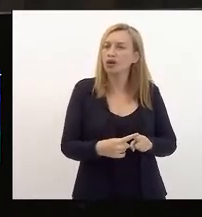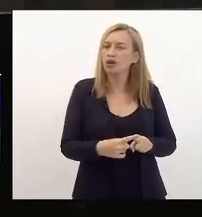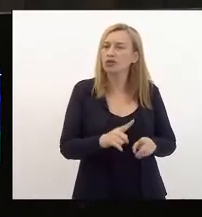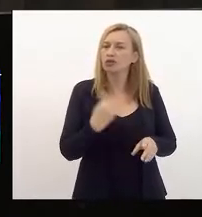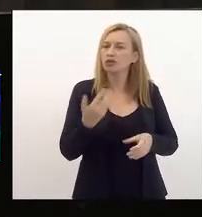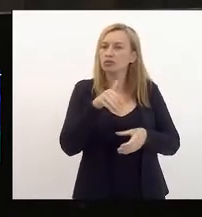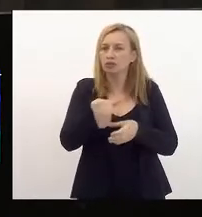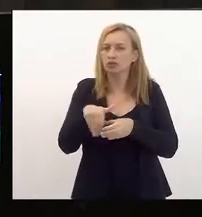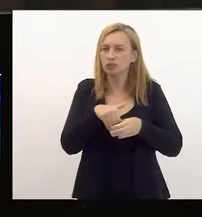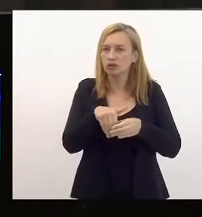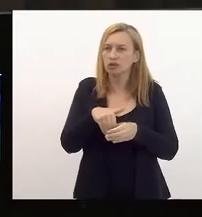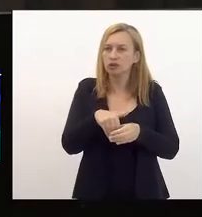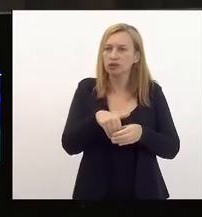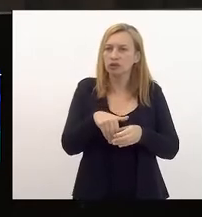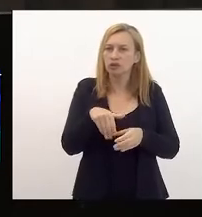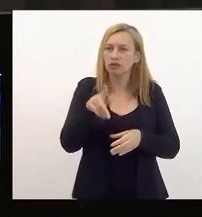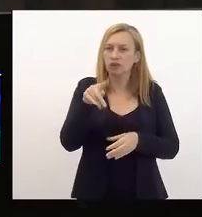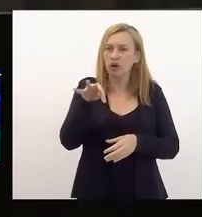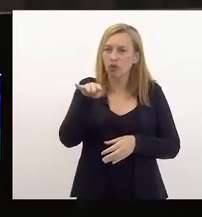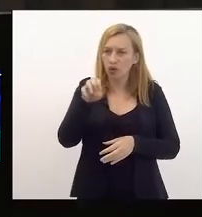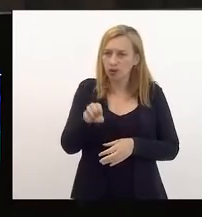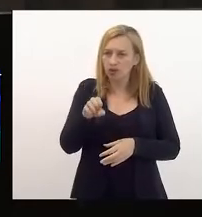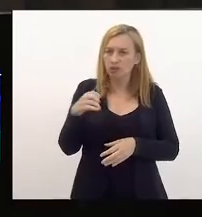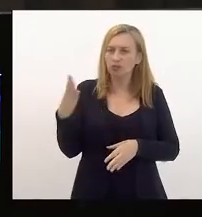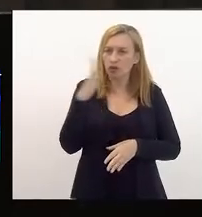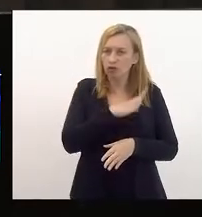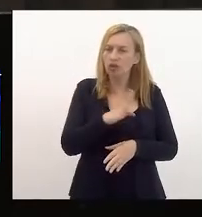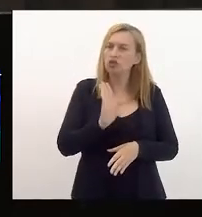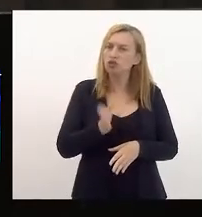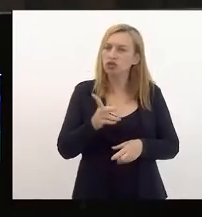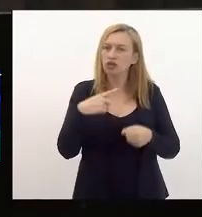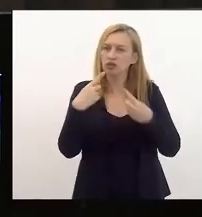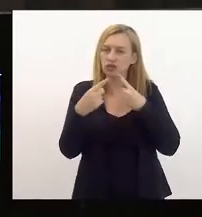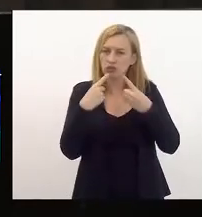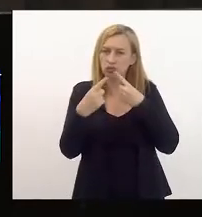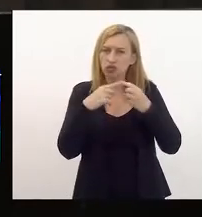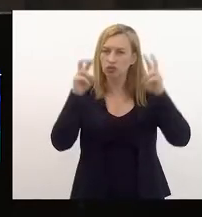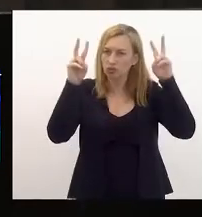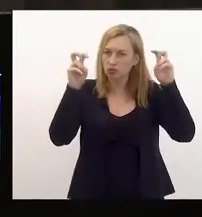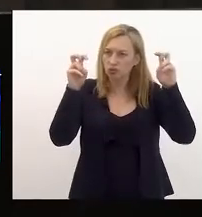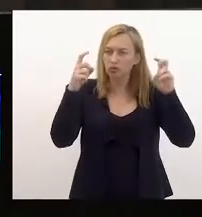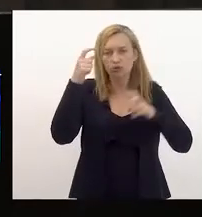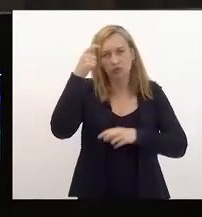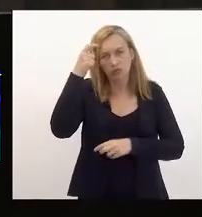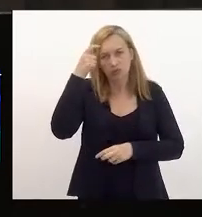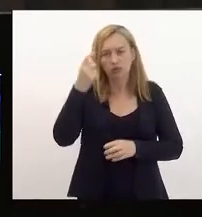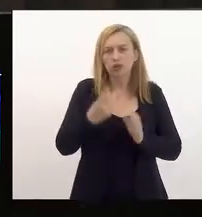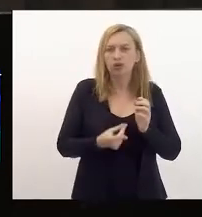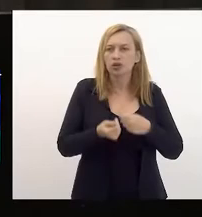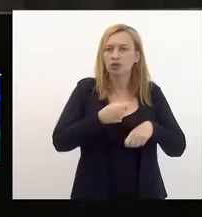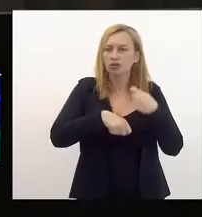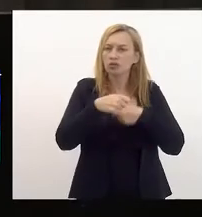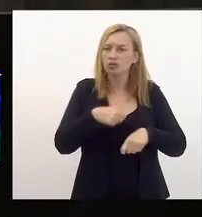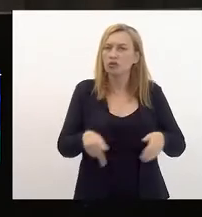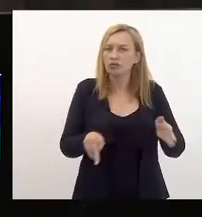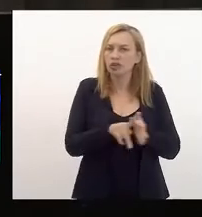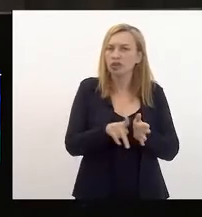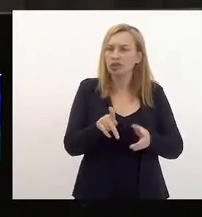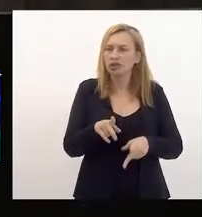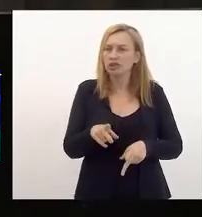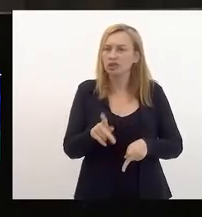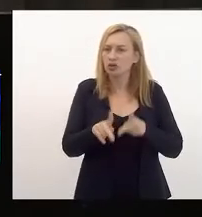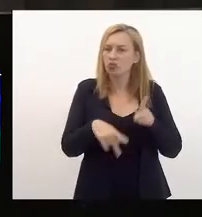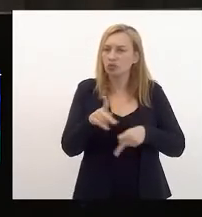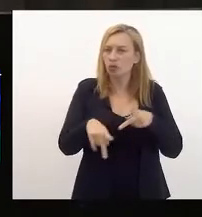votávamos o pacote de maldade, eu trouxe aqui um debate e uma reflexão que economia é feita de gente, e que uma